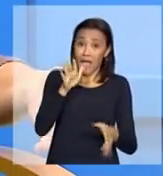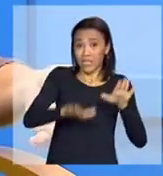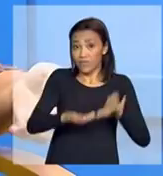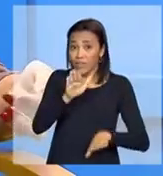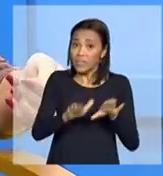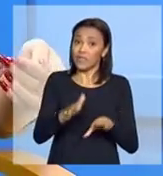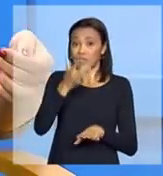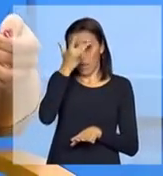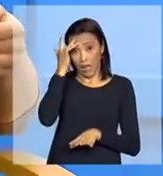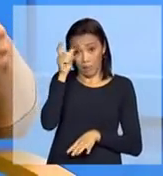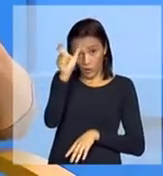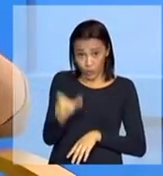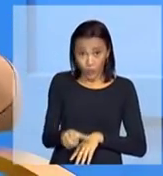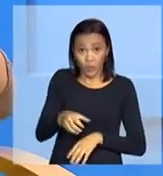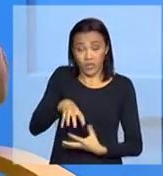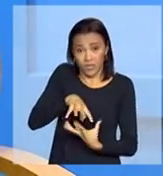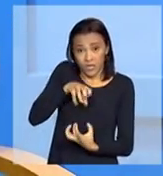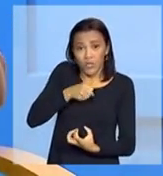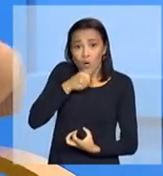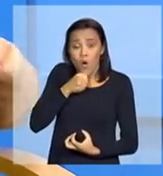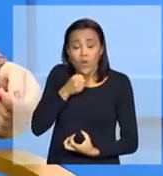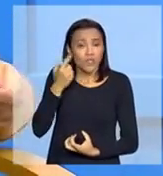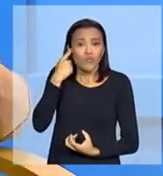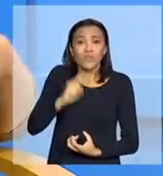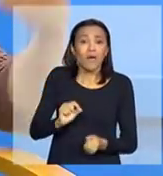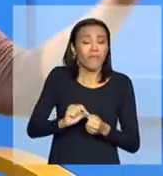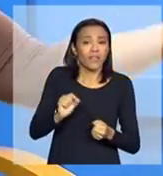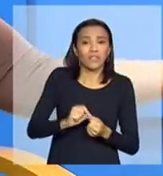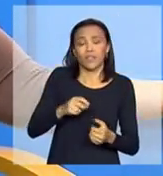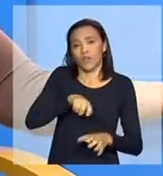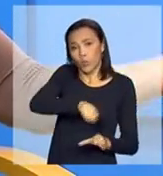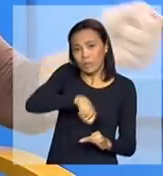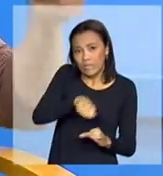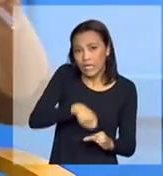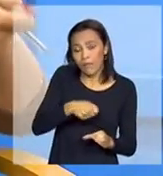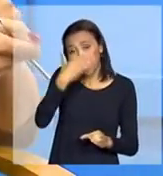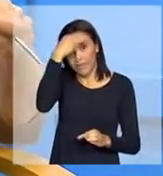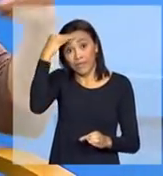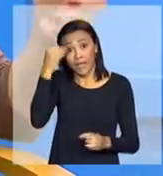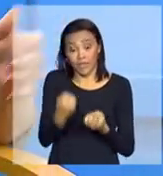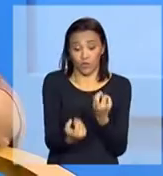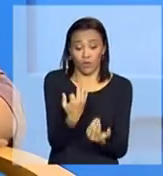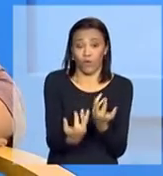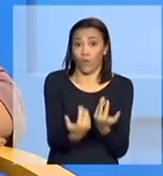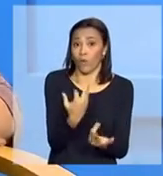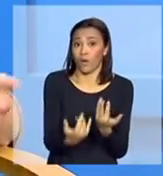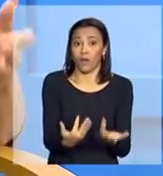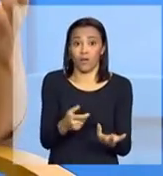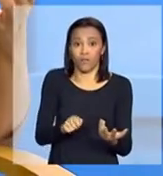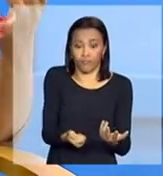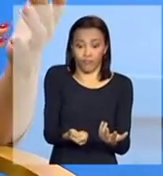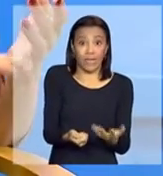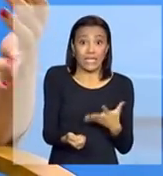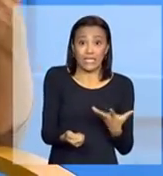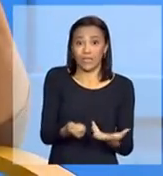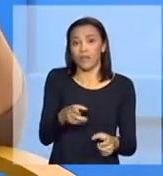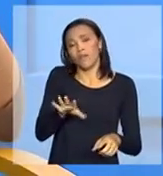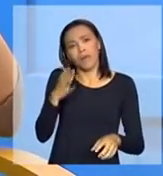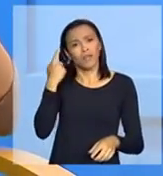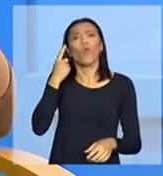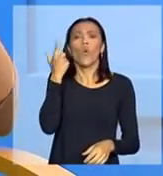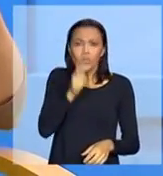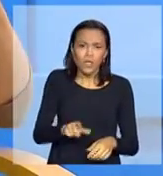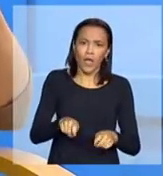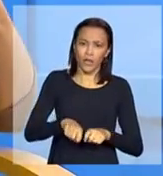pode fazer alguma coisa, cozinhar, porque ela pode esquecer o fogão ligado, alguma coisa, mas ela consegue tricotar,